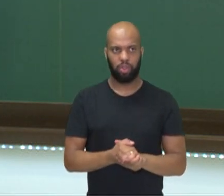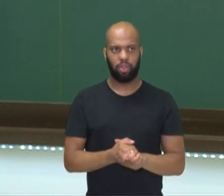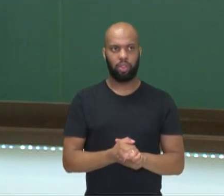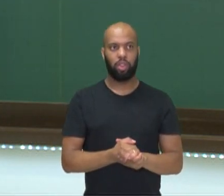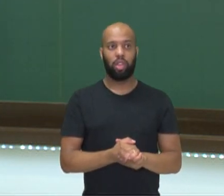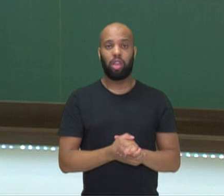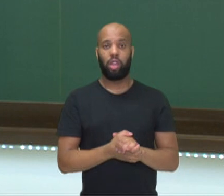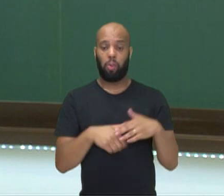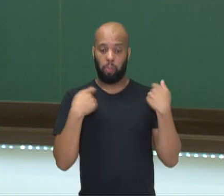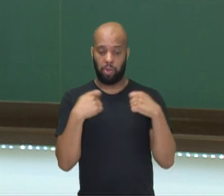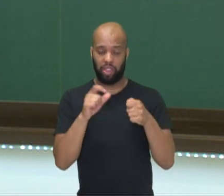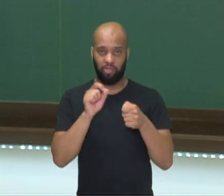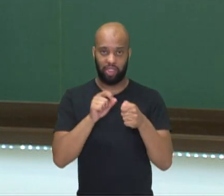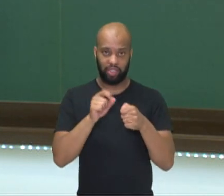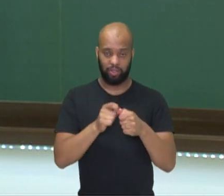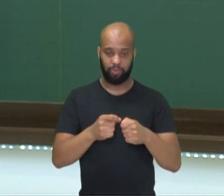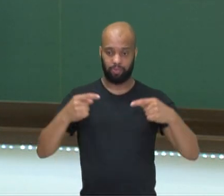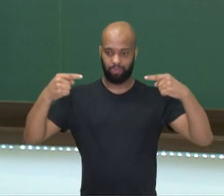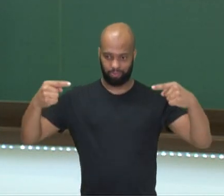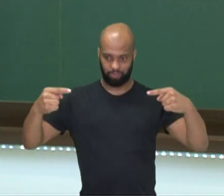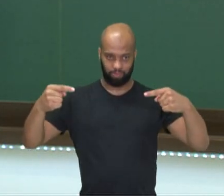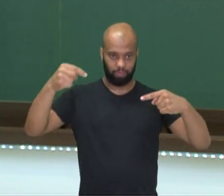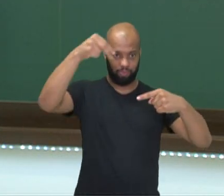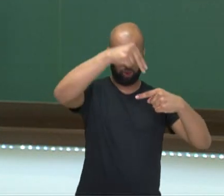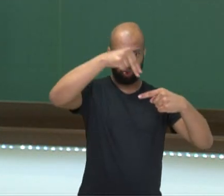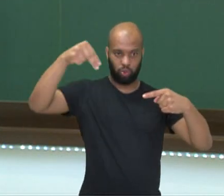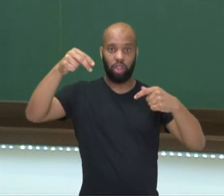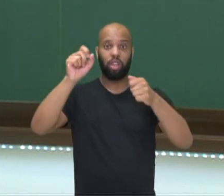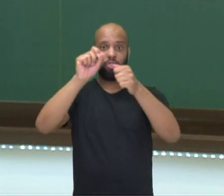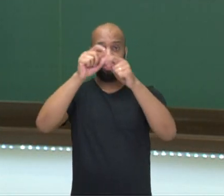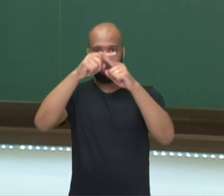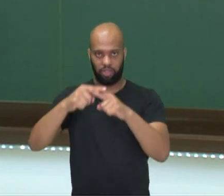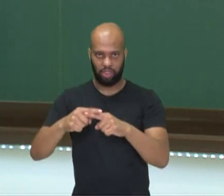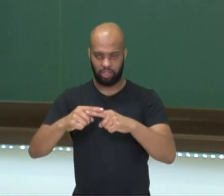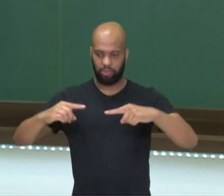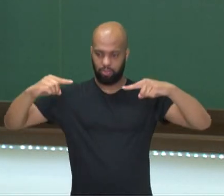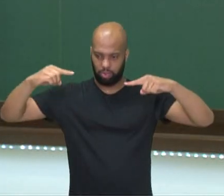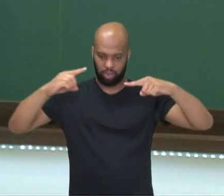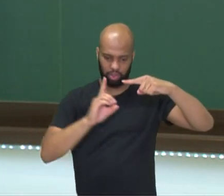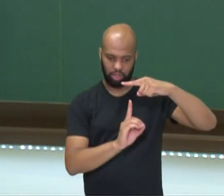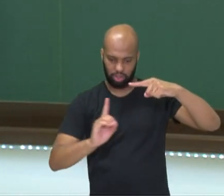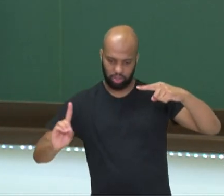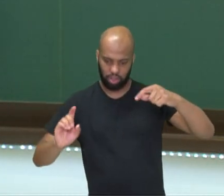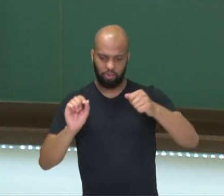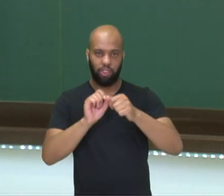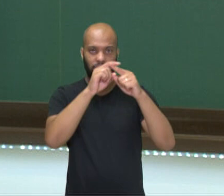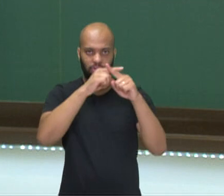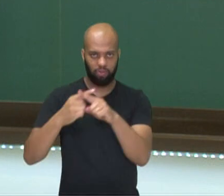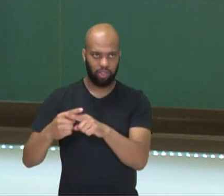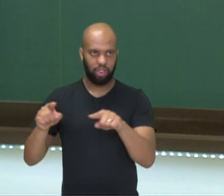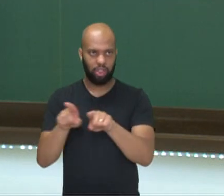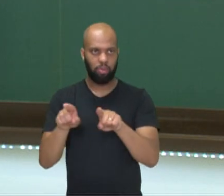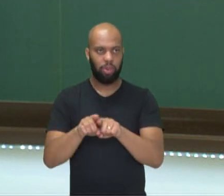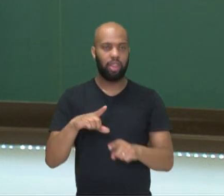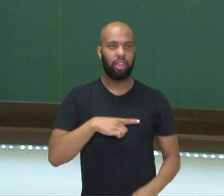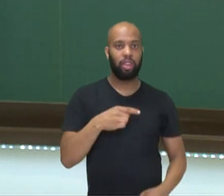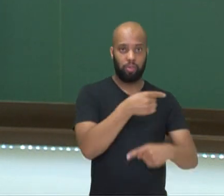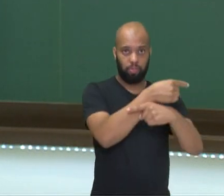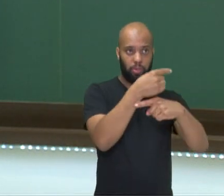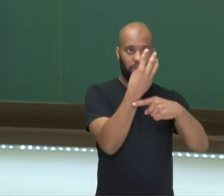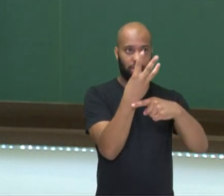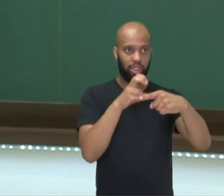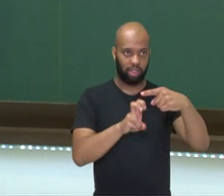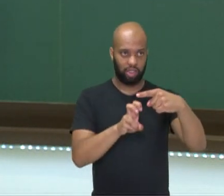O produto entre os numeradores e o produto entre os denominadores. Então, olha só. Eu tenho menos 3 quintos